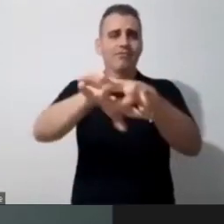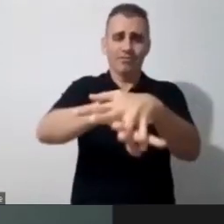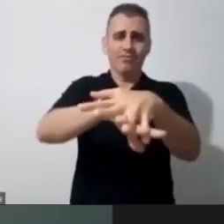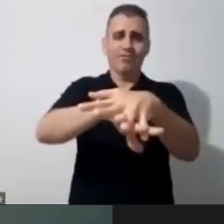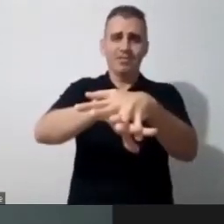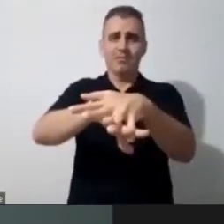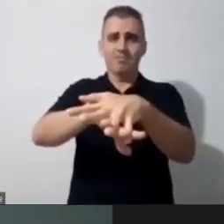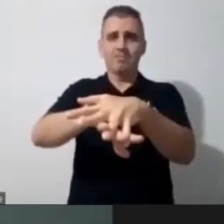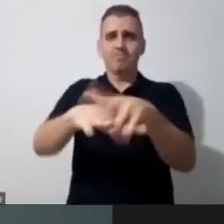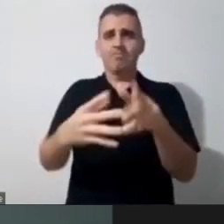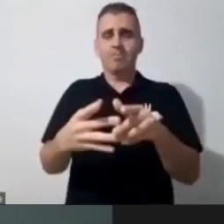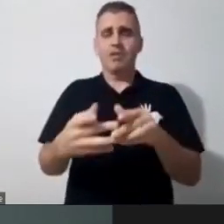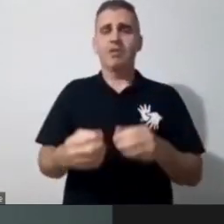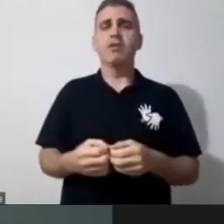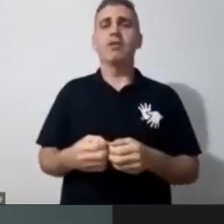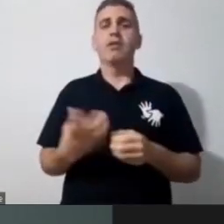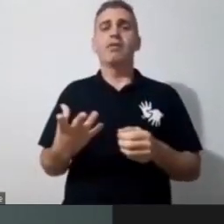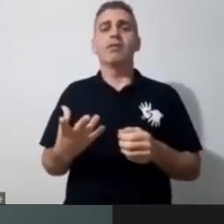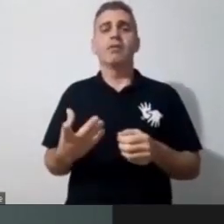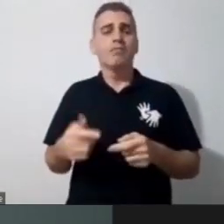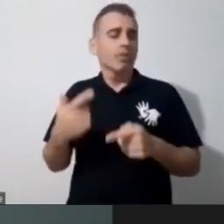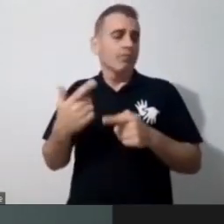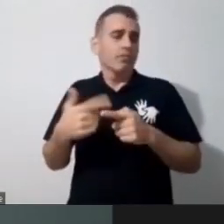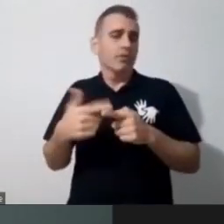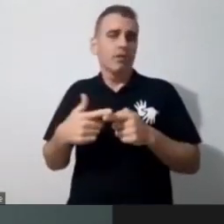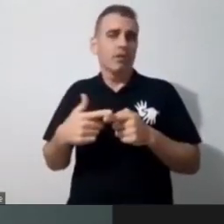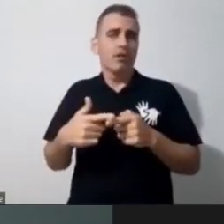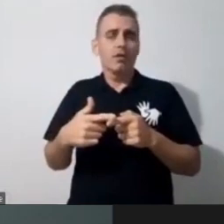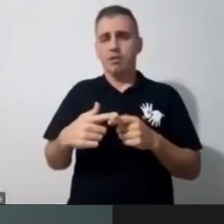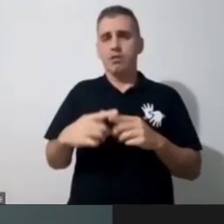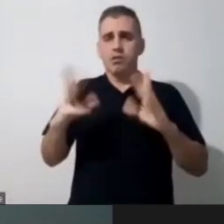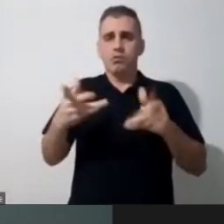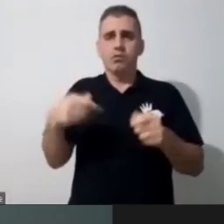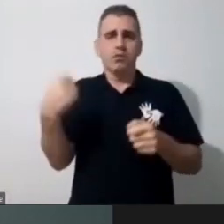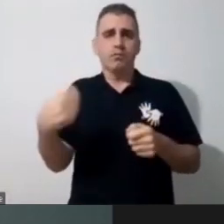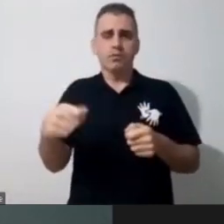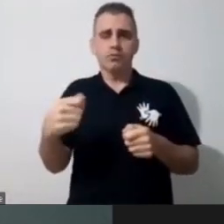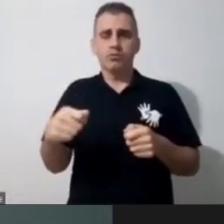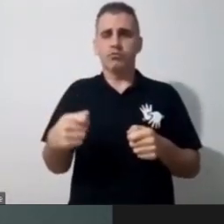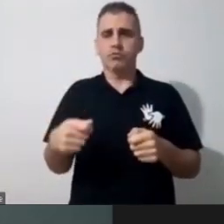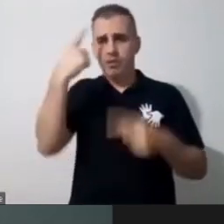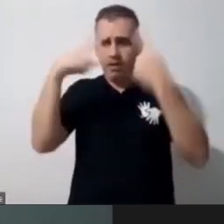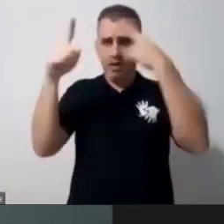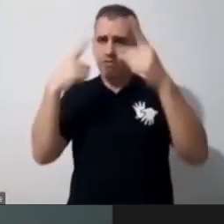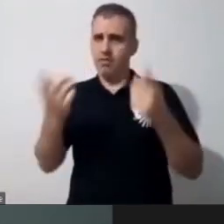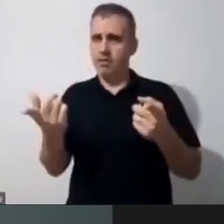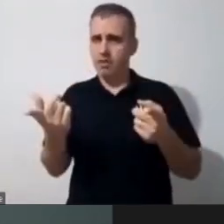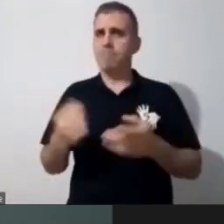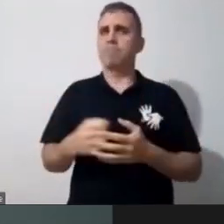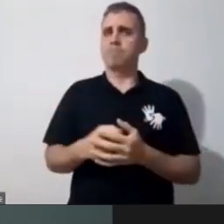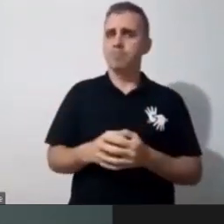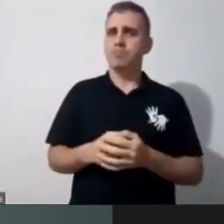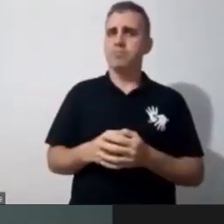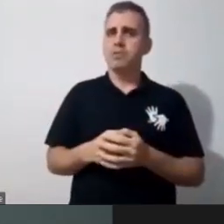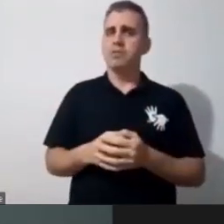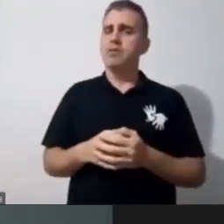assim, nesse sentido. Que todo mundo precisou esse reinventar. gente fica de convite a gente refletir. Será